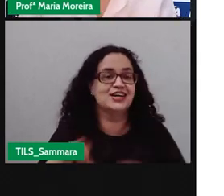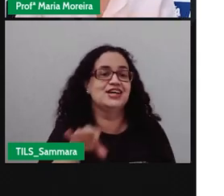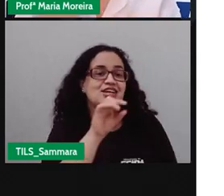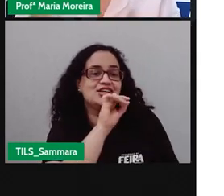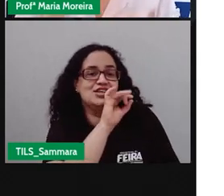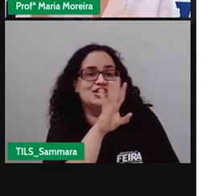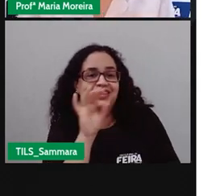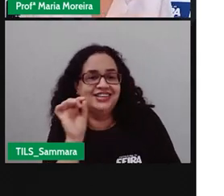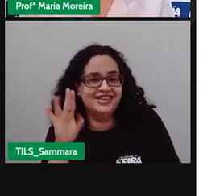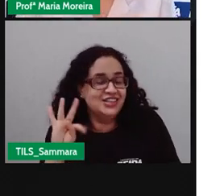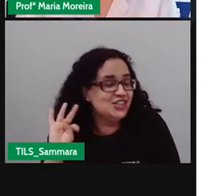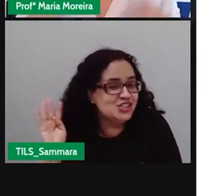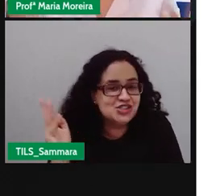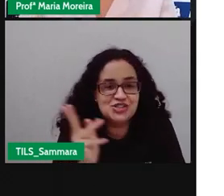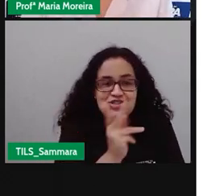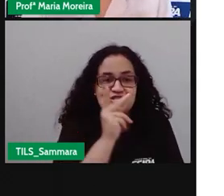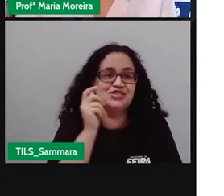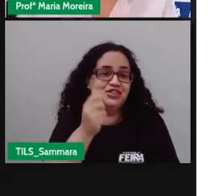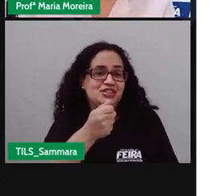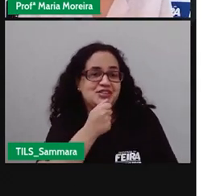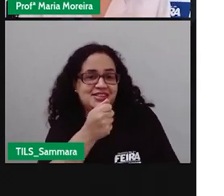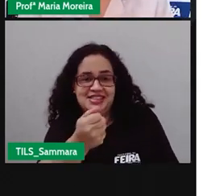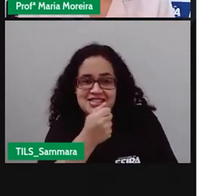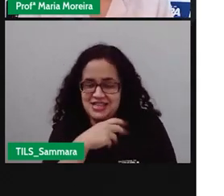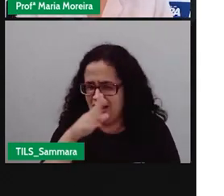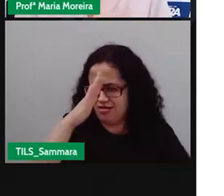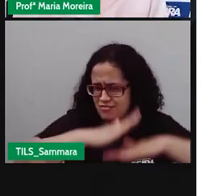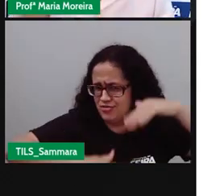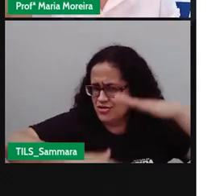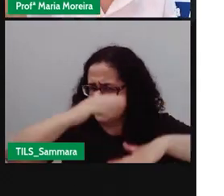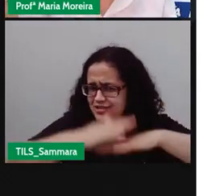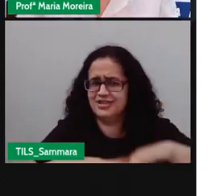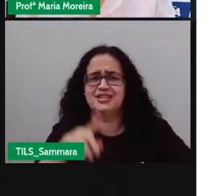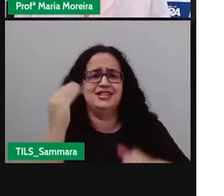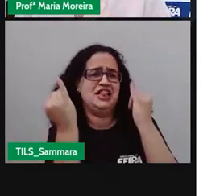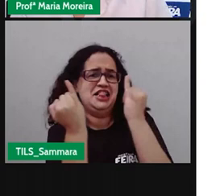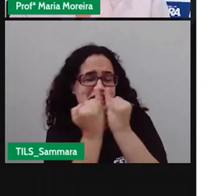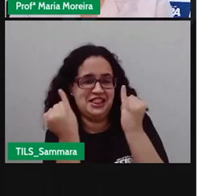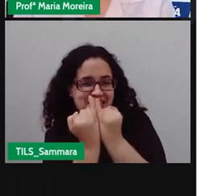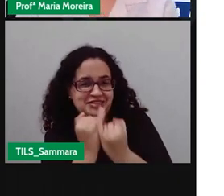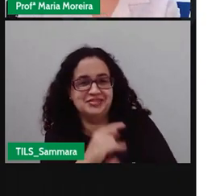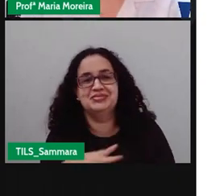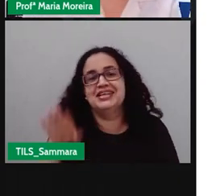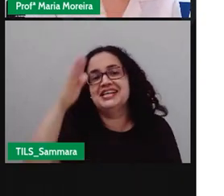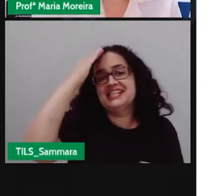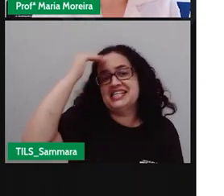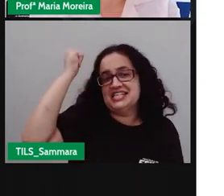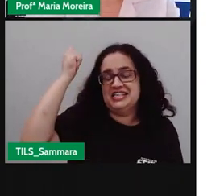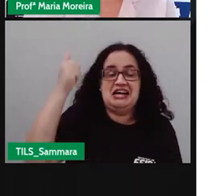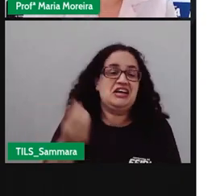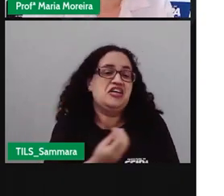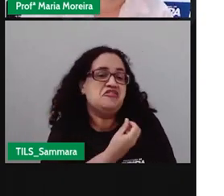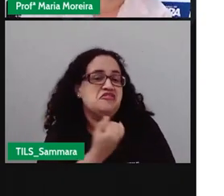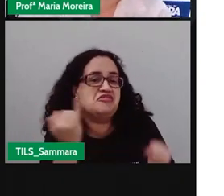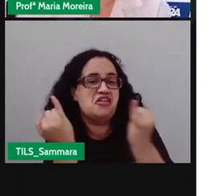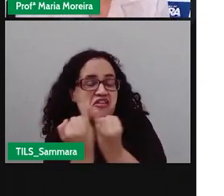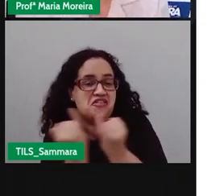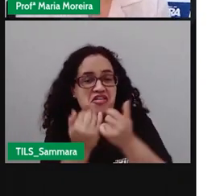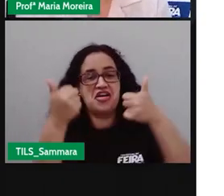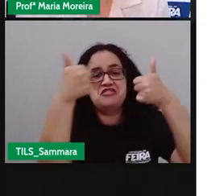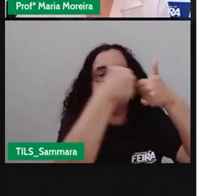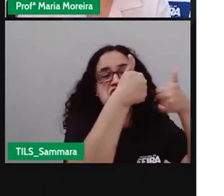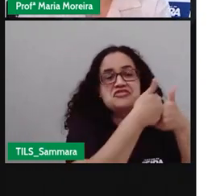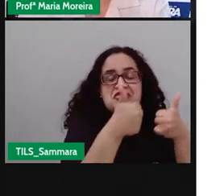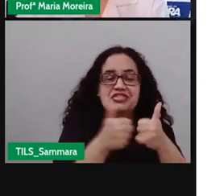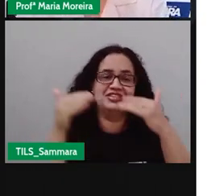traz aí tudo isso, repórter, mas não é repórter profissional, é um repórter amador, sabe aí da vida alheia, né, as vizinhas que tomam